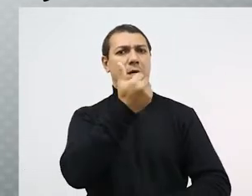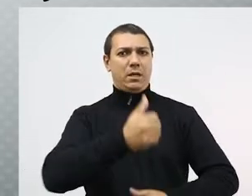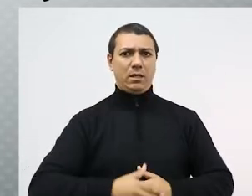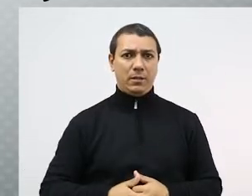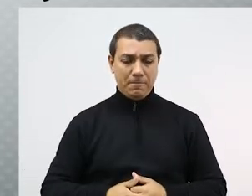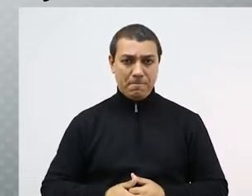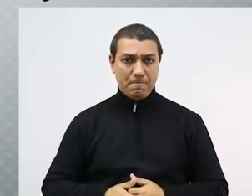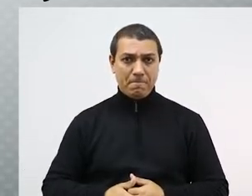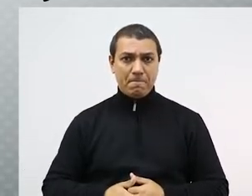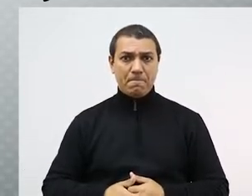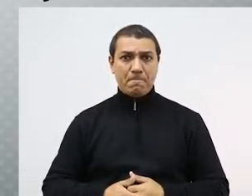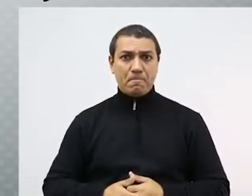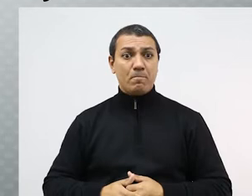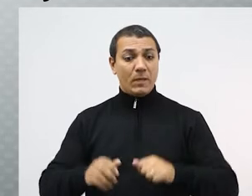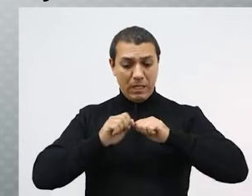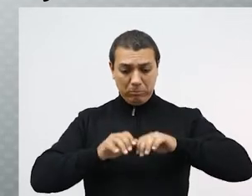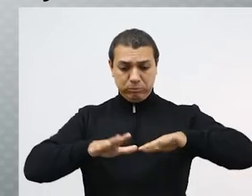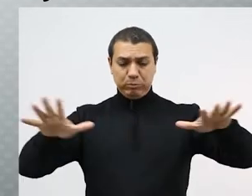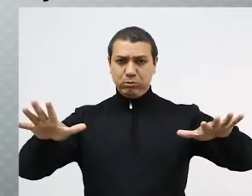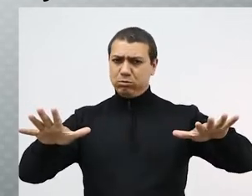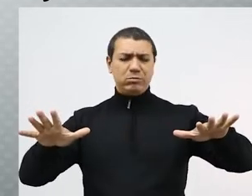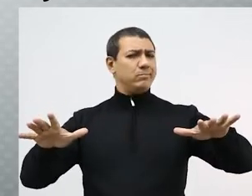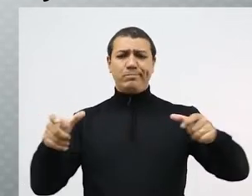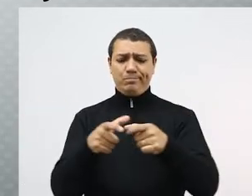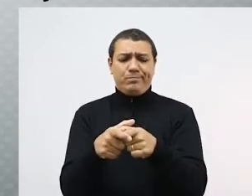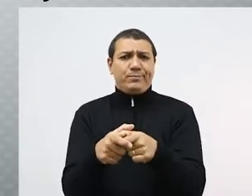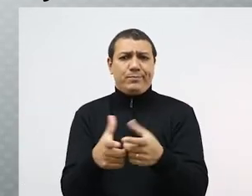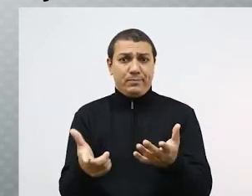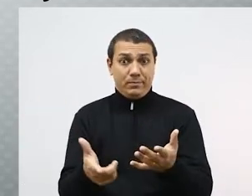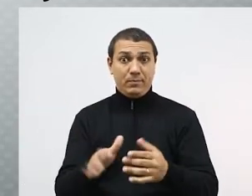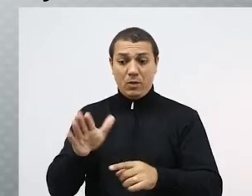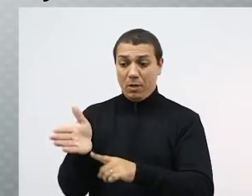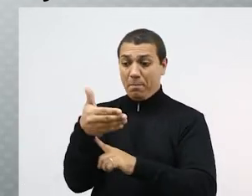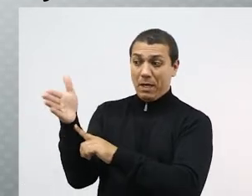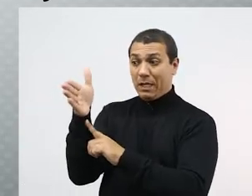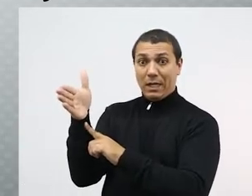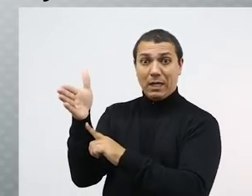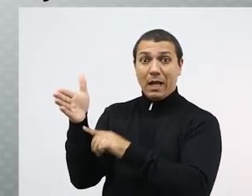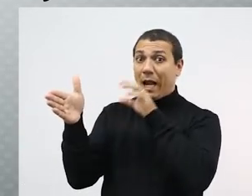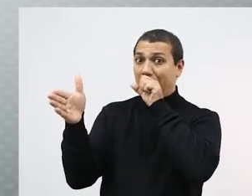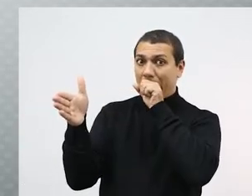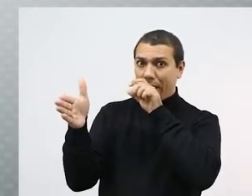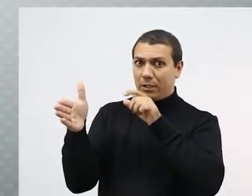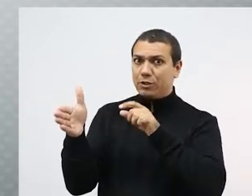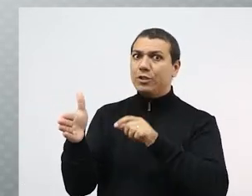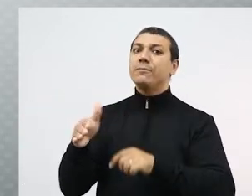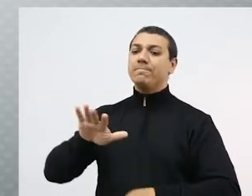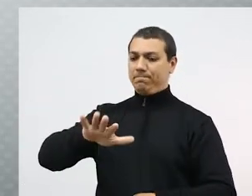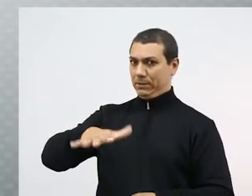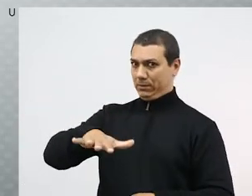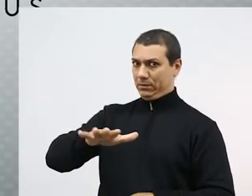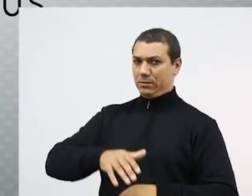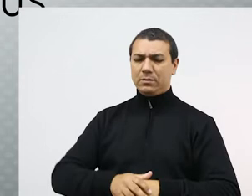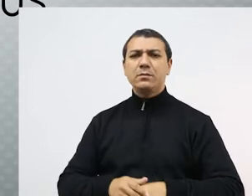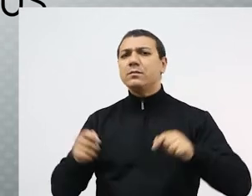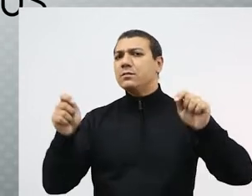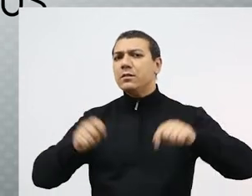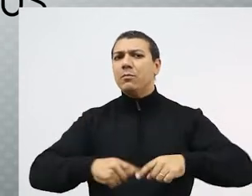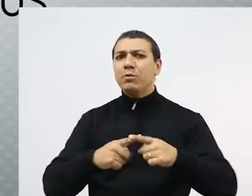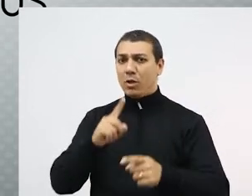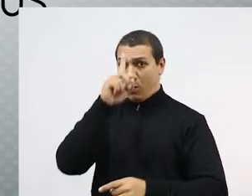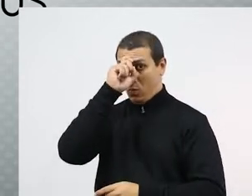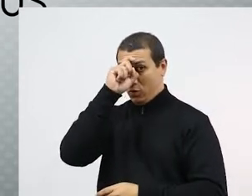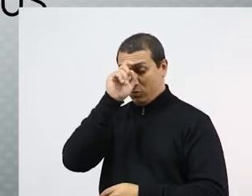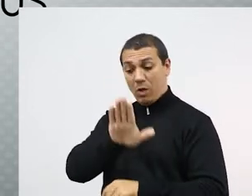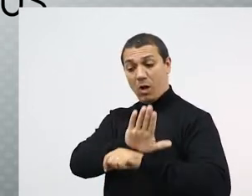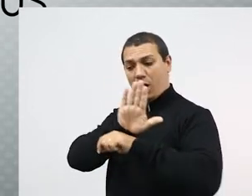resposta do sistema de saúde é alta e a propagação da doença é baixa. A laranja indica risco médio. Nesse caso,